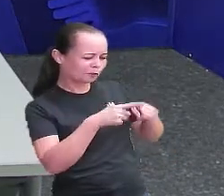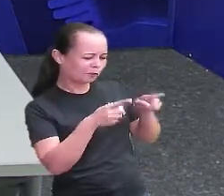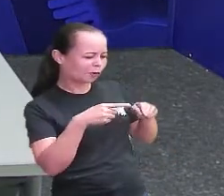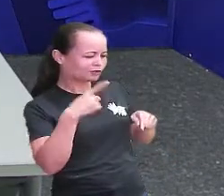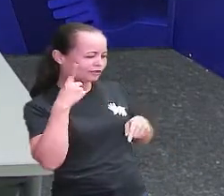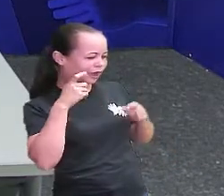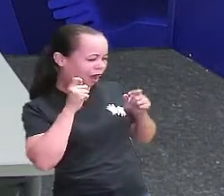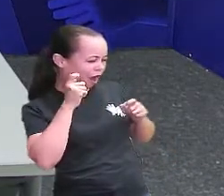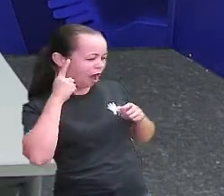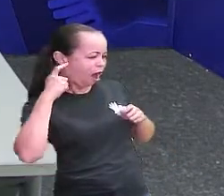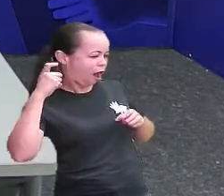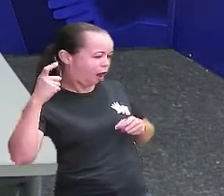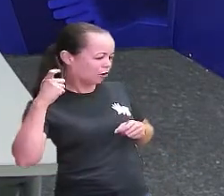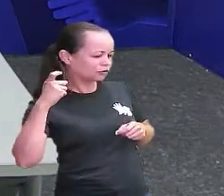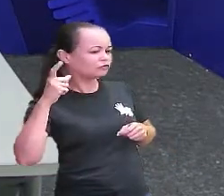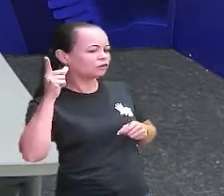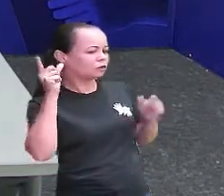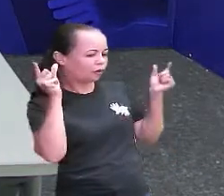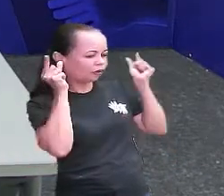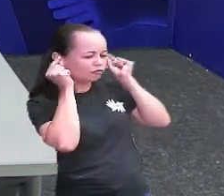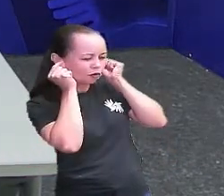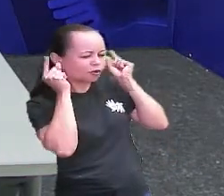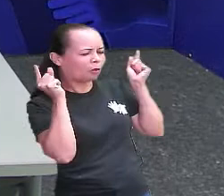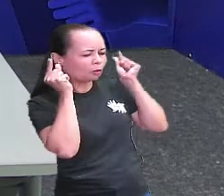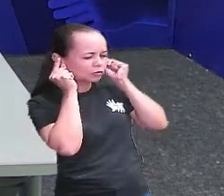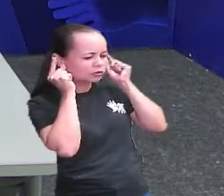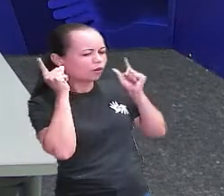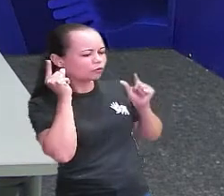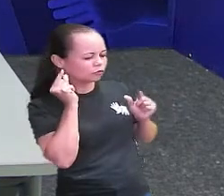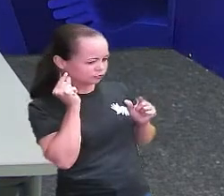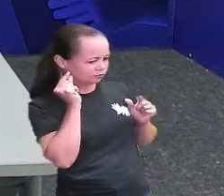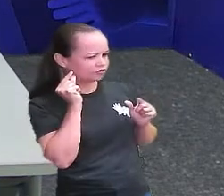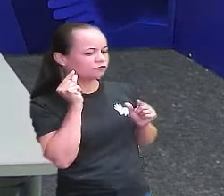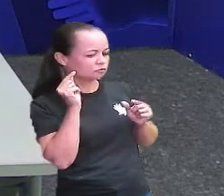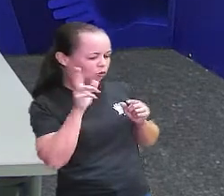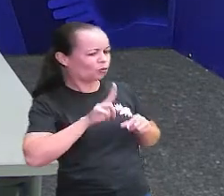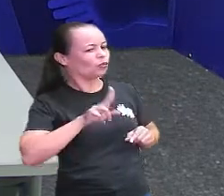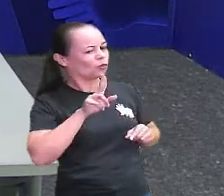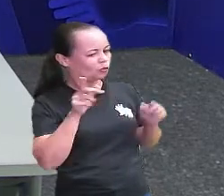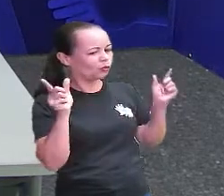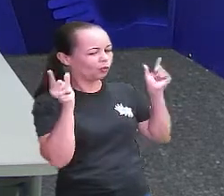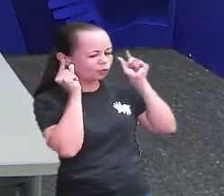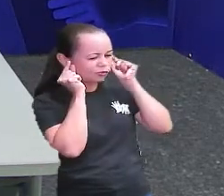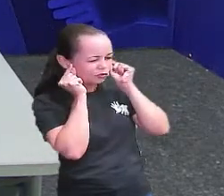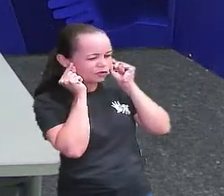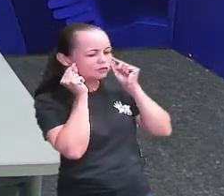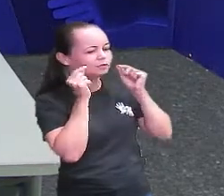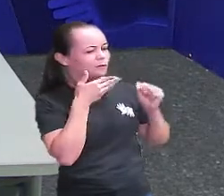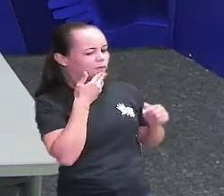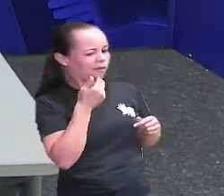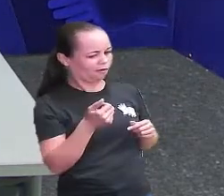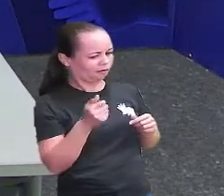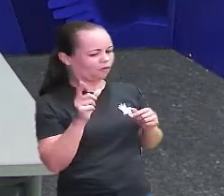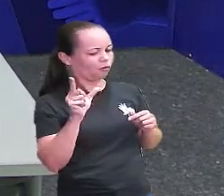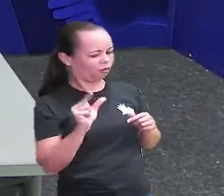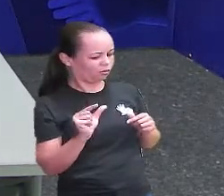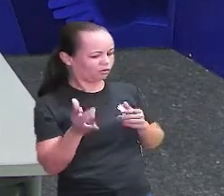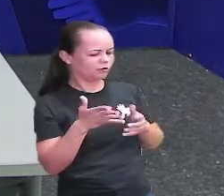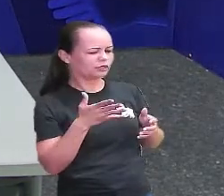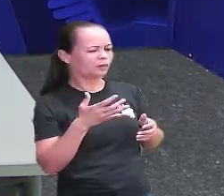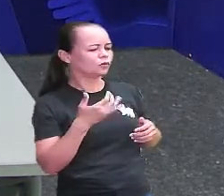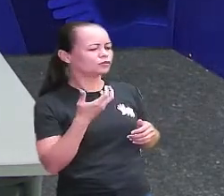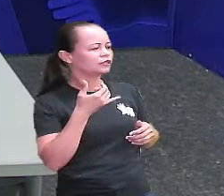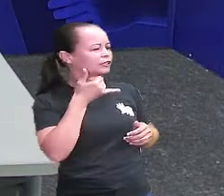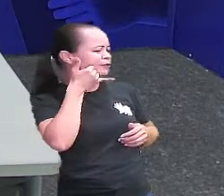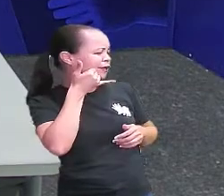vou diminuir o uso do fone, né? Pois é, se puder diminuir o uso do fone, né? Que é bem melhor. Bota a musiquinha no celular